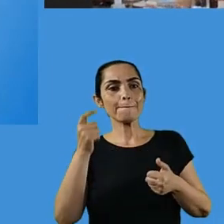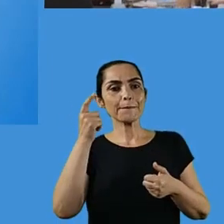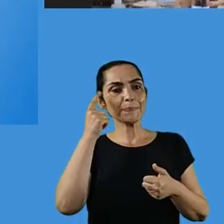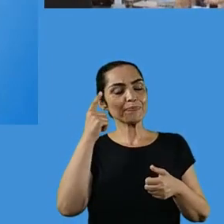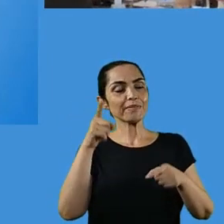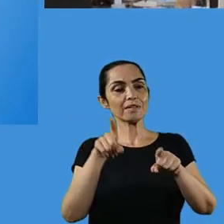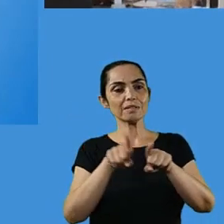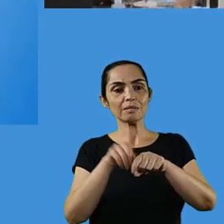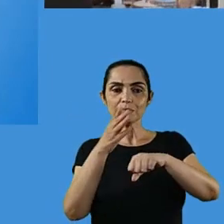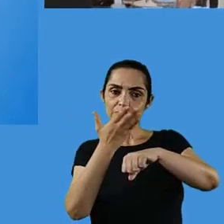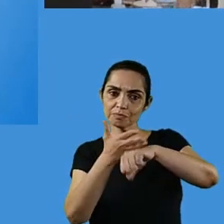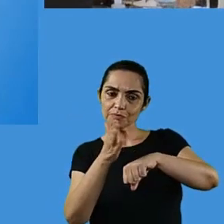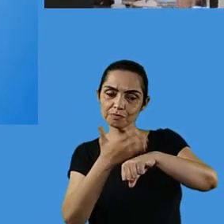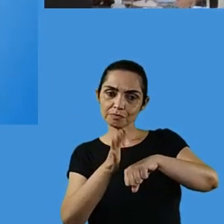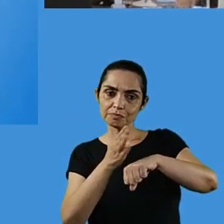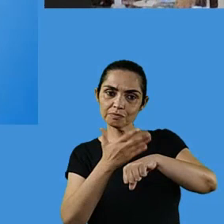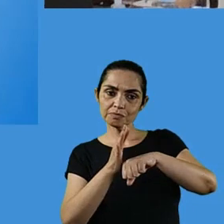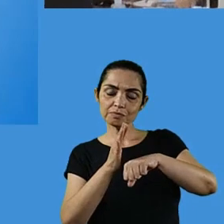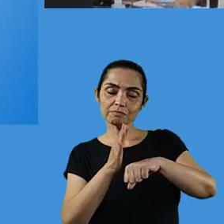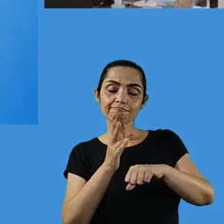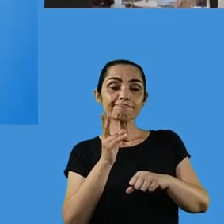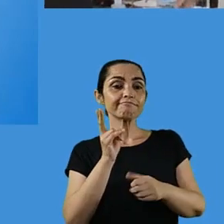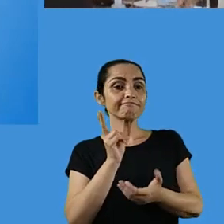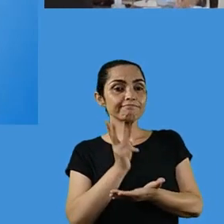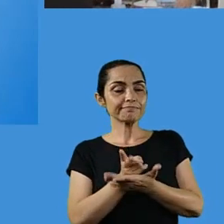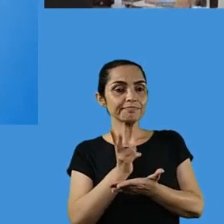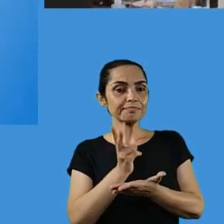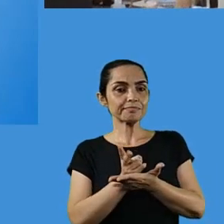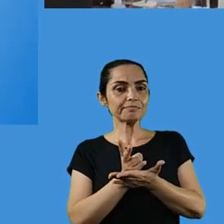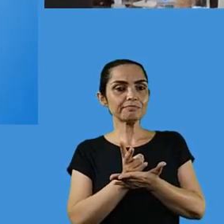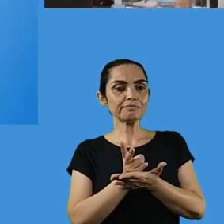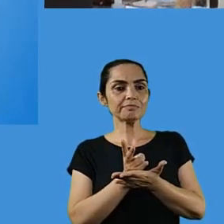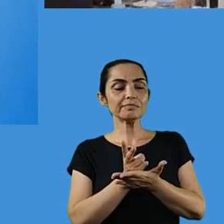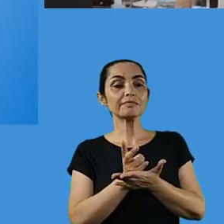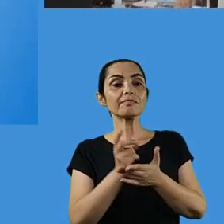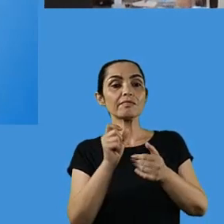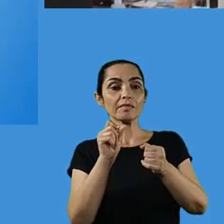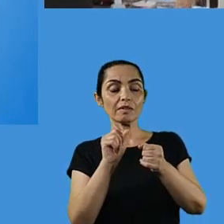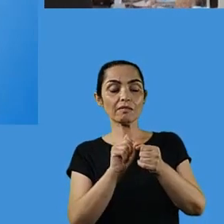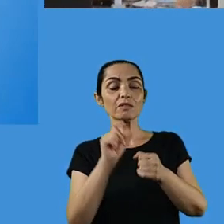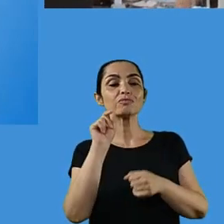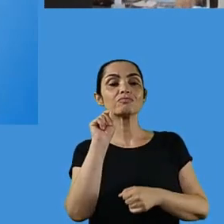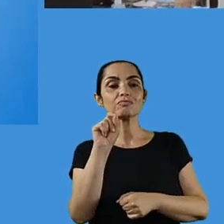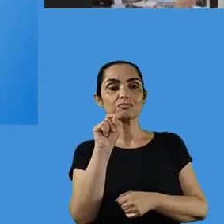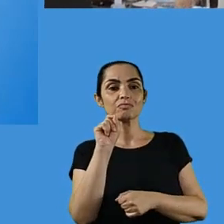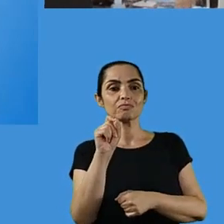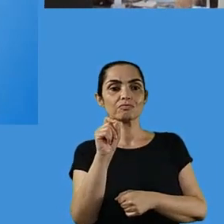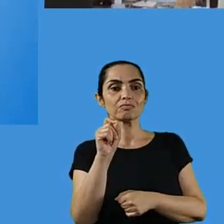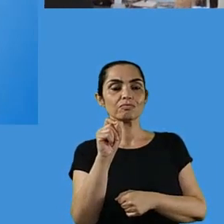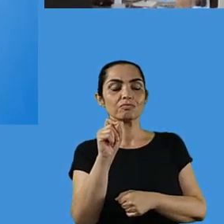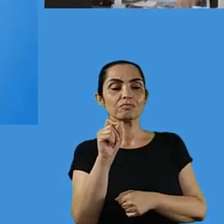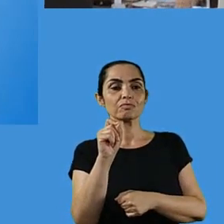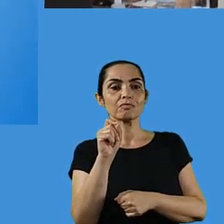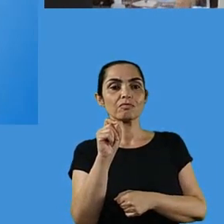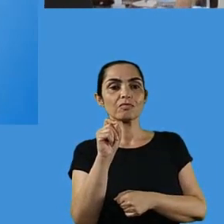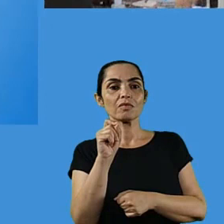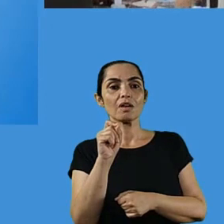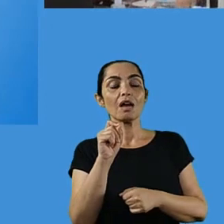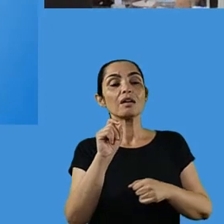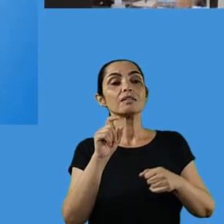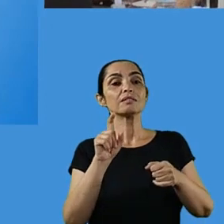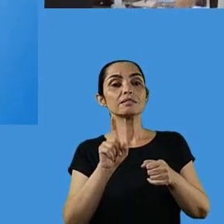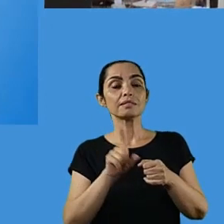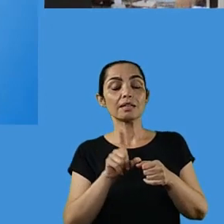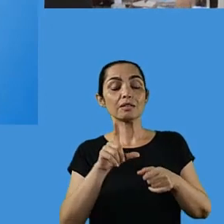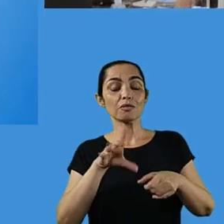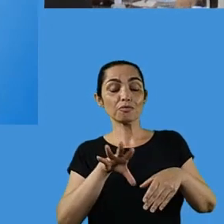entre a Teoria e Prática, que tenta e consegue, com essa finalidade, formar esses profissionais da